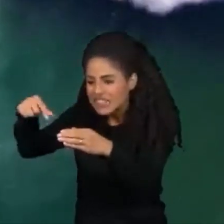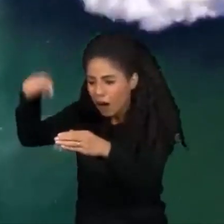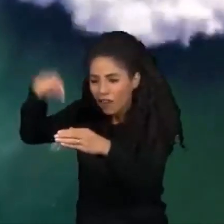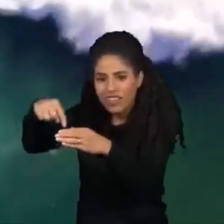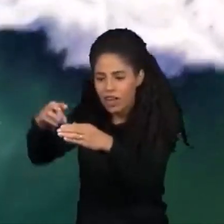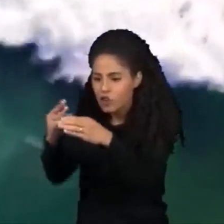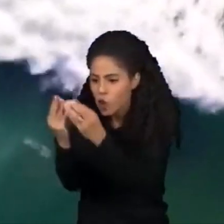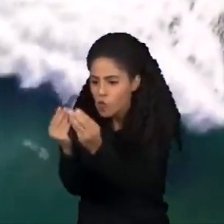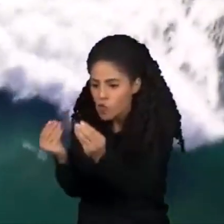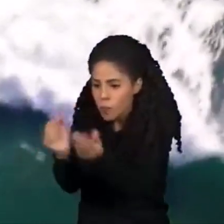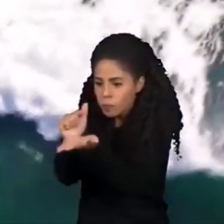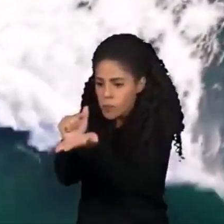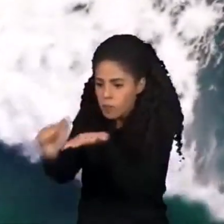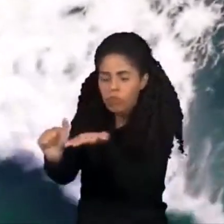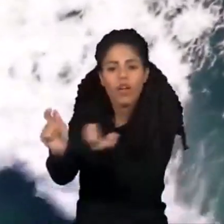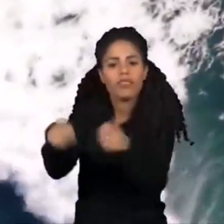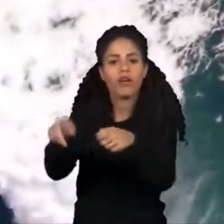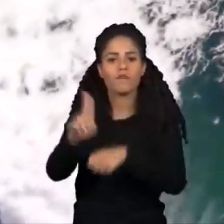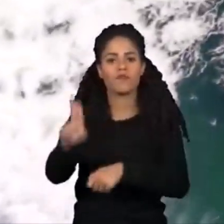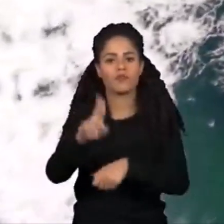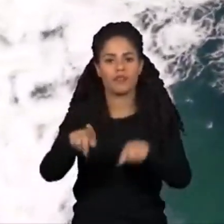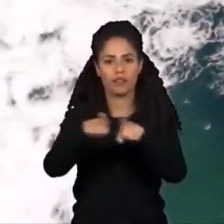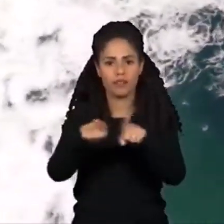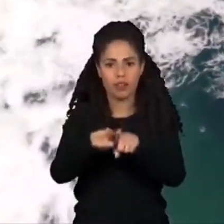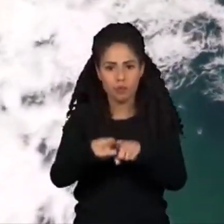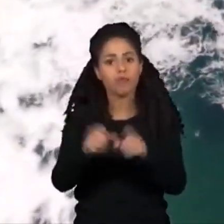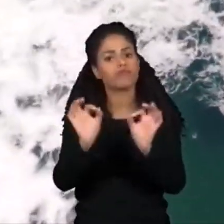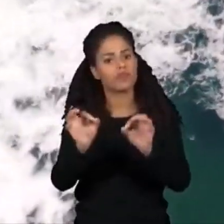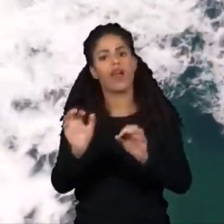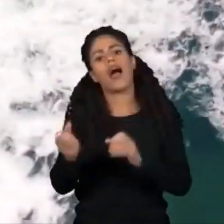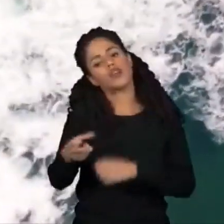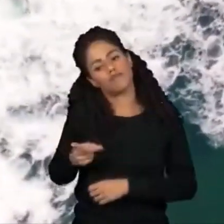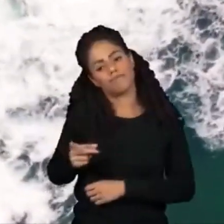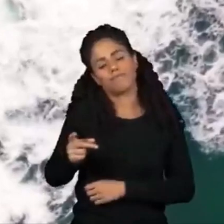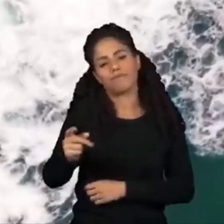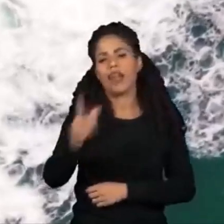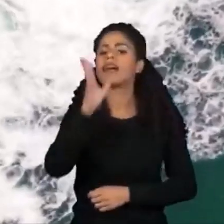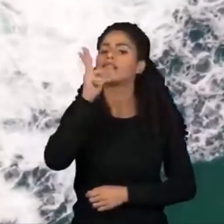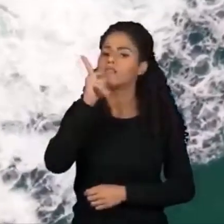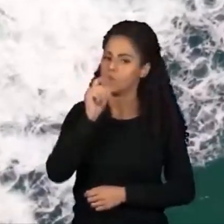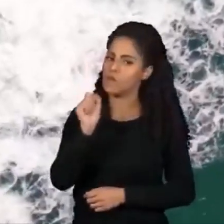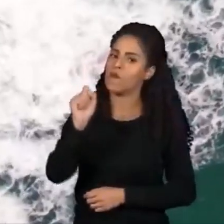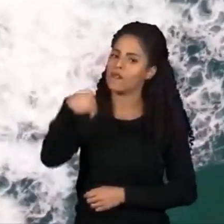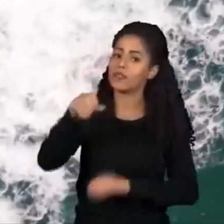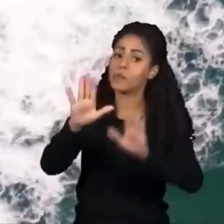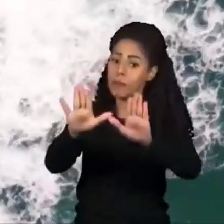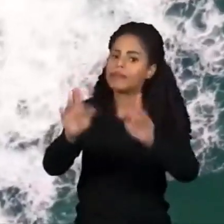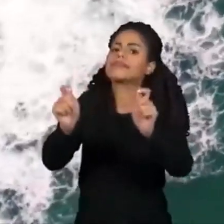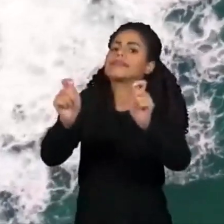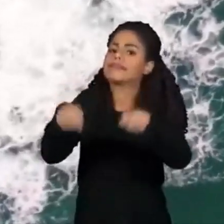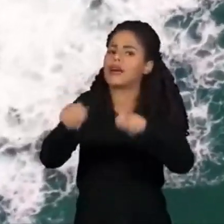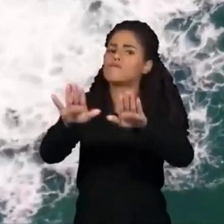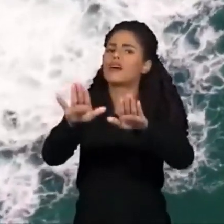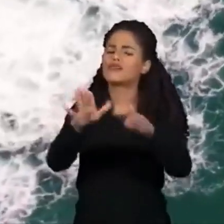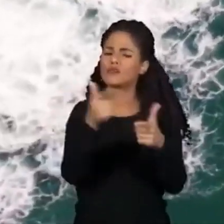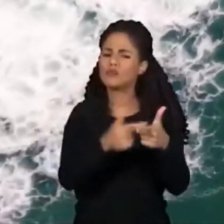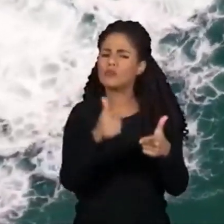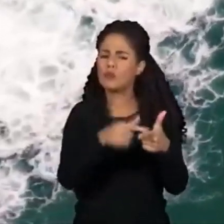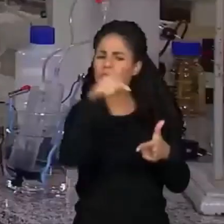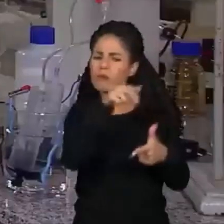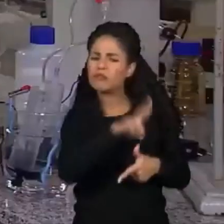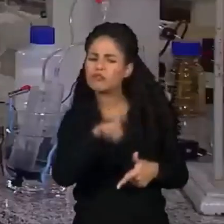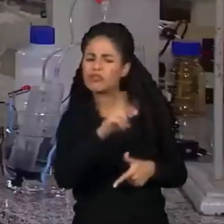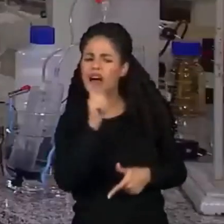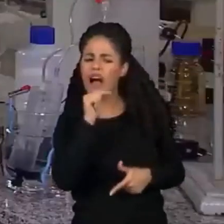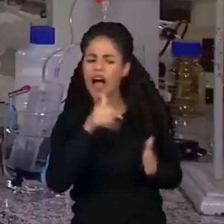seria usar direto, mas usar a água do mar diretamente ainda vai levar uns anos para ser viável. Mas o problema de utilizar a água do